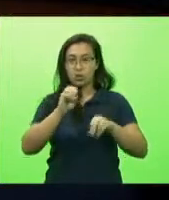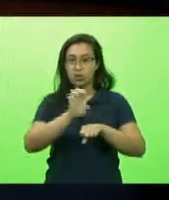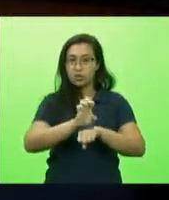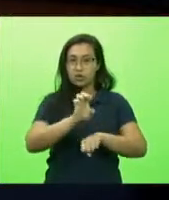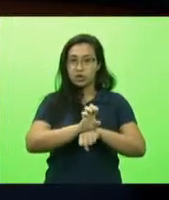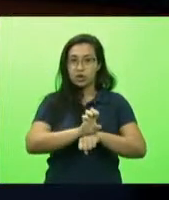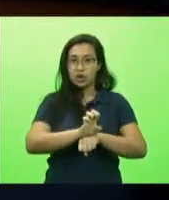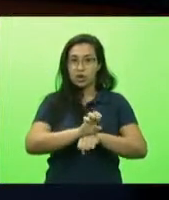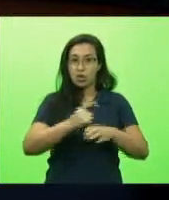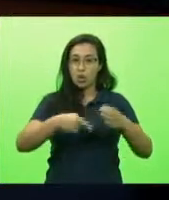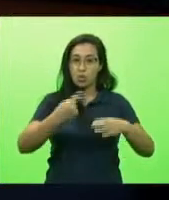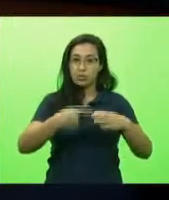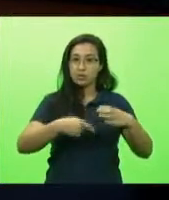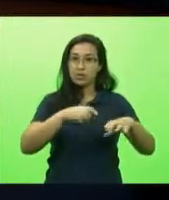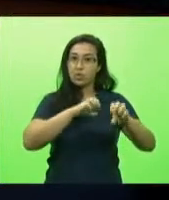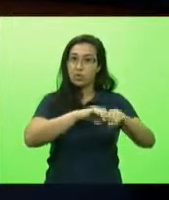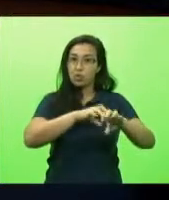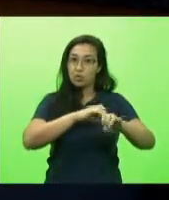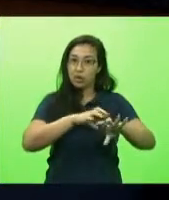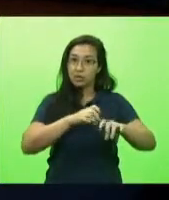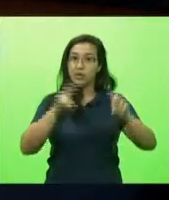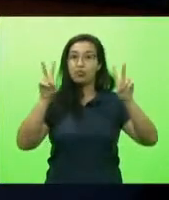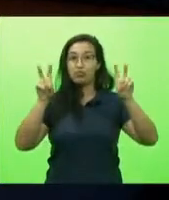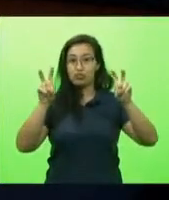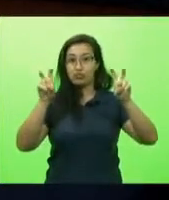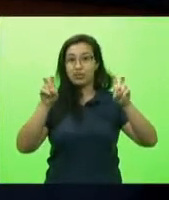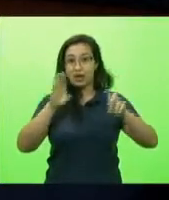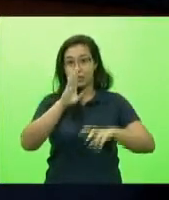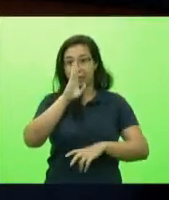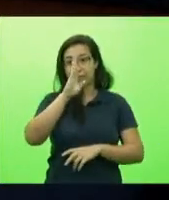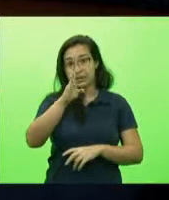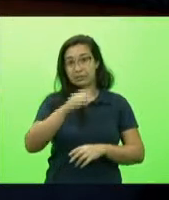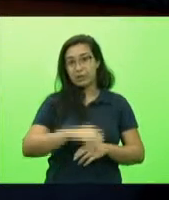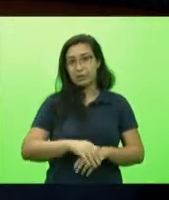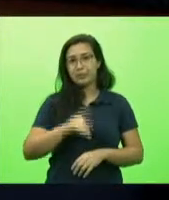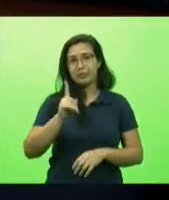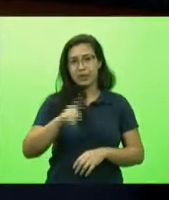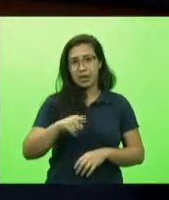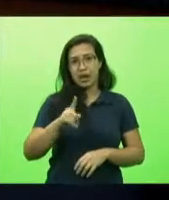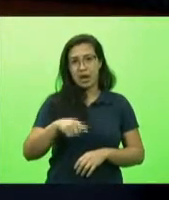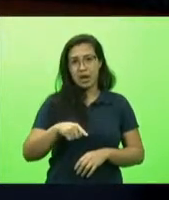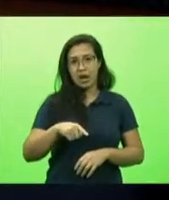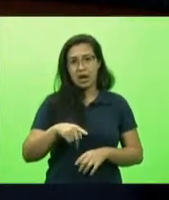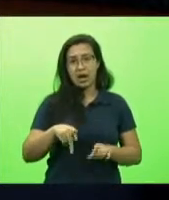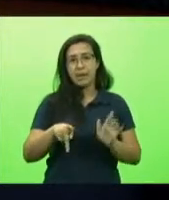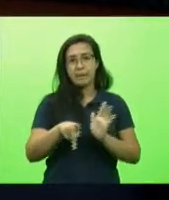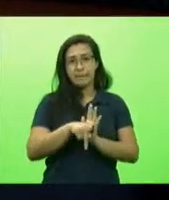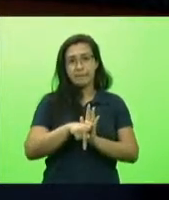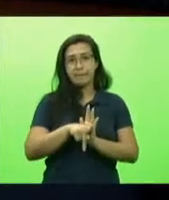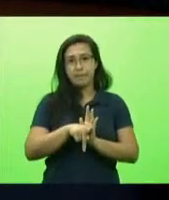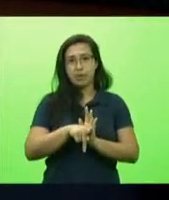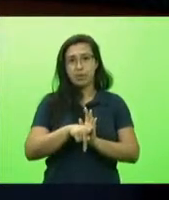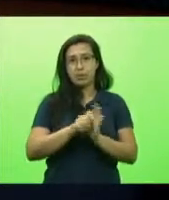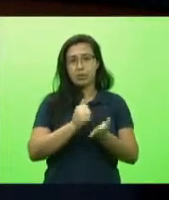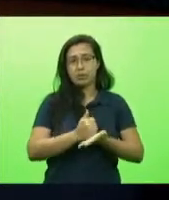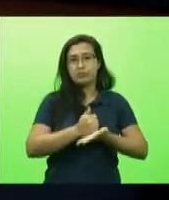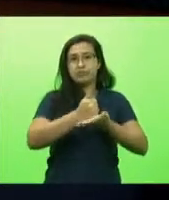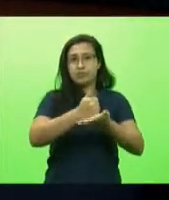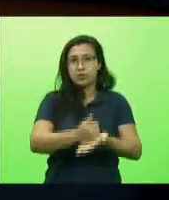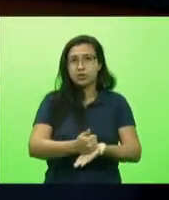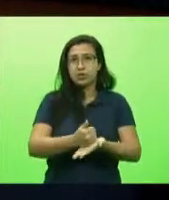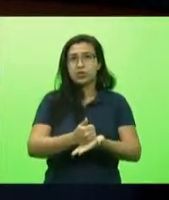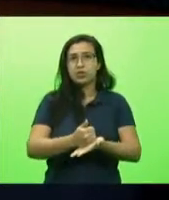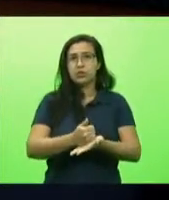educação para tratar desse tema e é um tema suprapartidário que tem o apoio da Undime Nacional